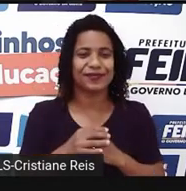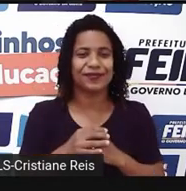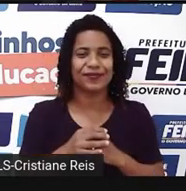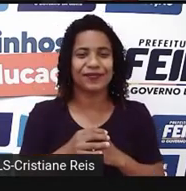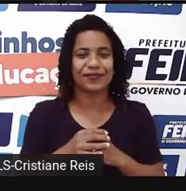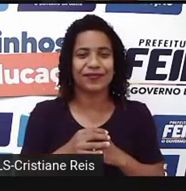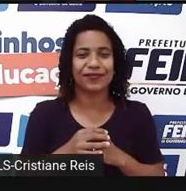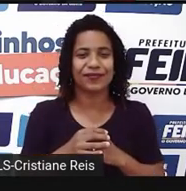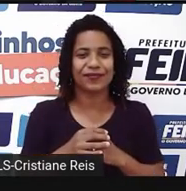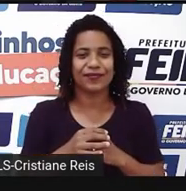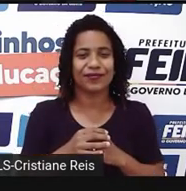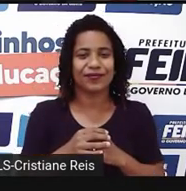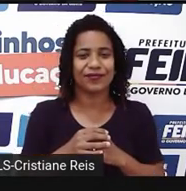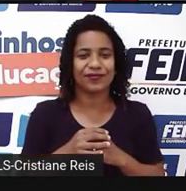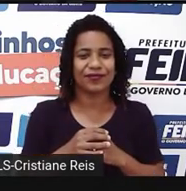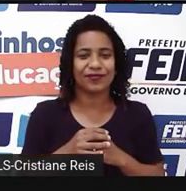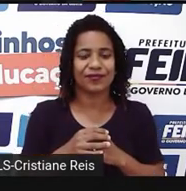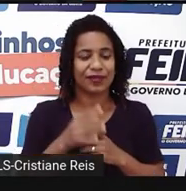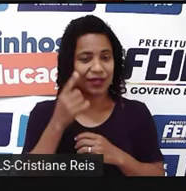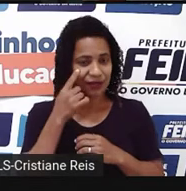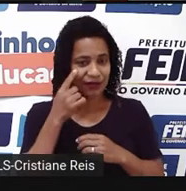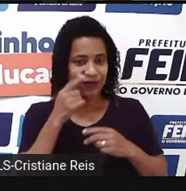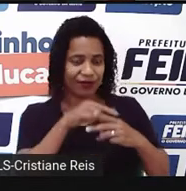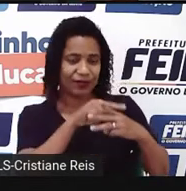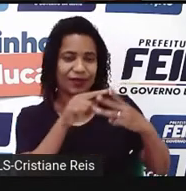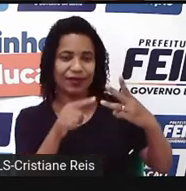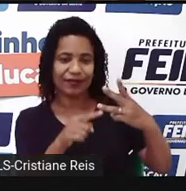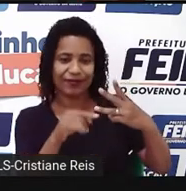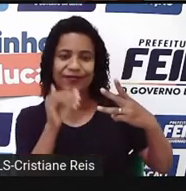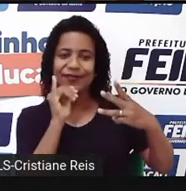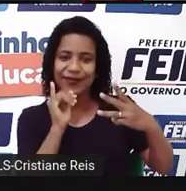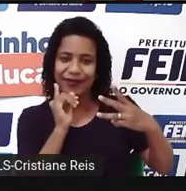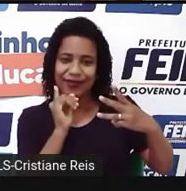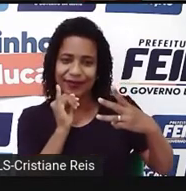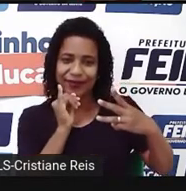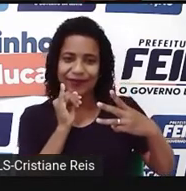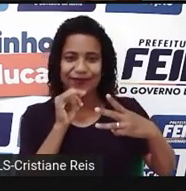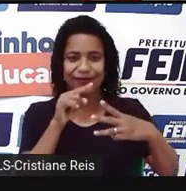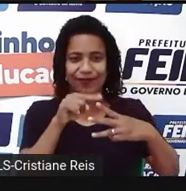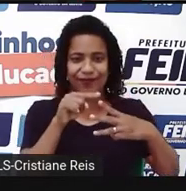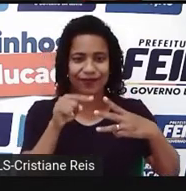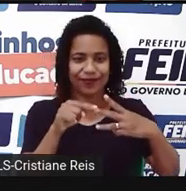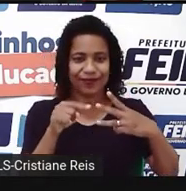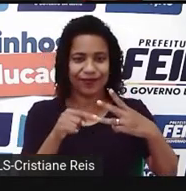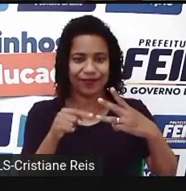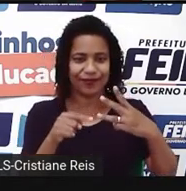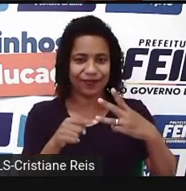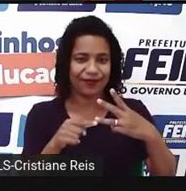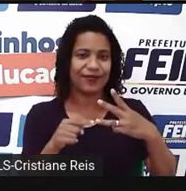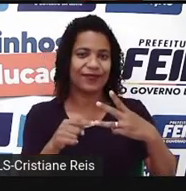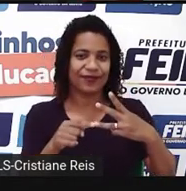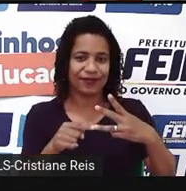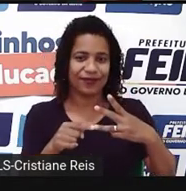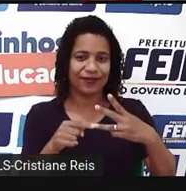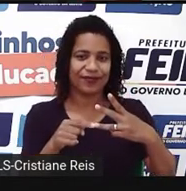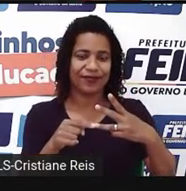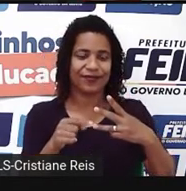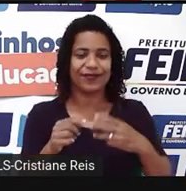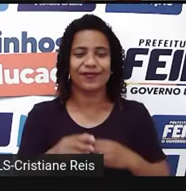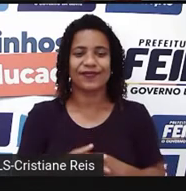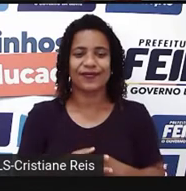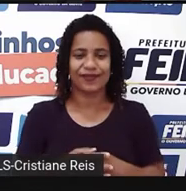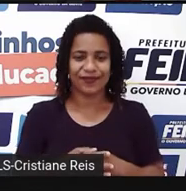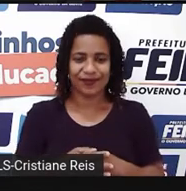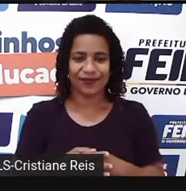Então, coloco aqui para vocês três exemplos. Computers will disappear in two or three